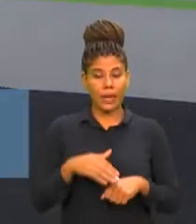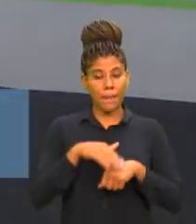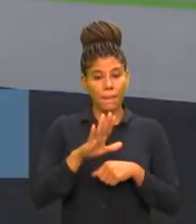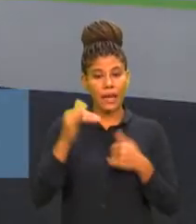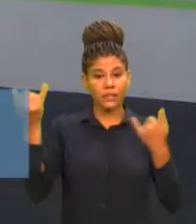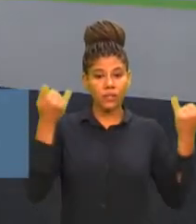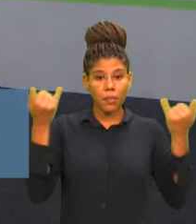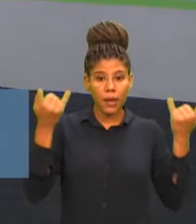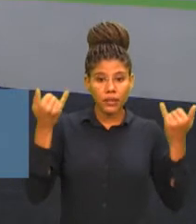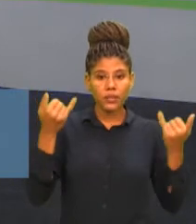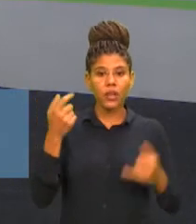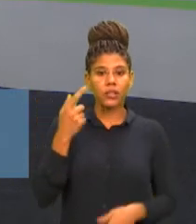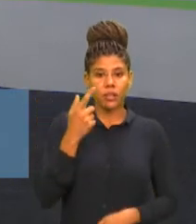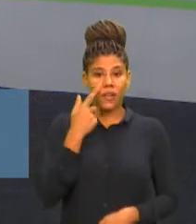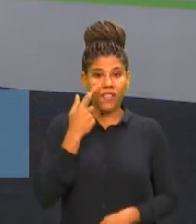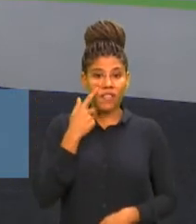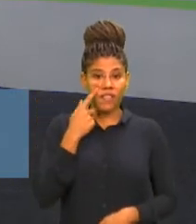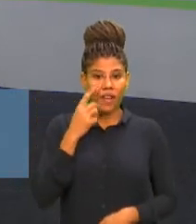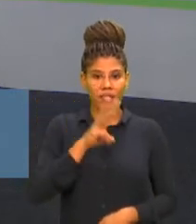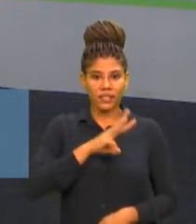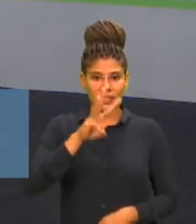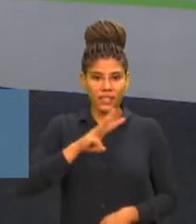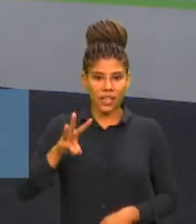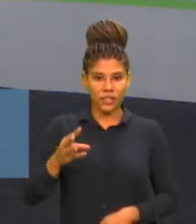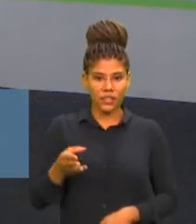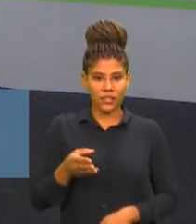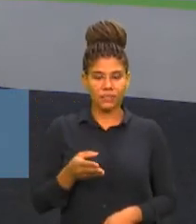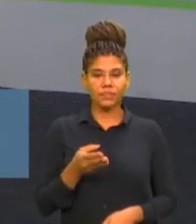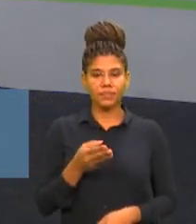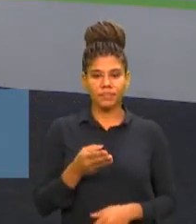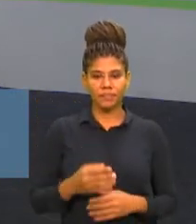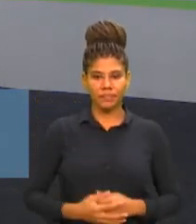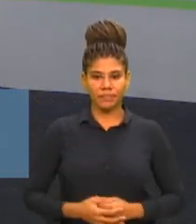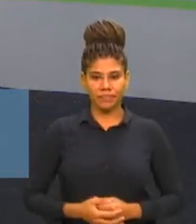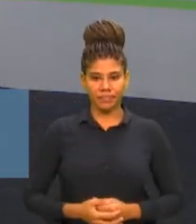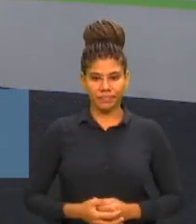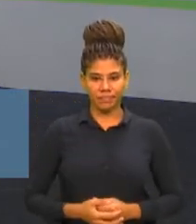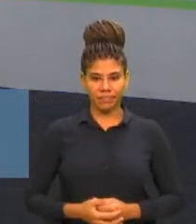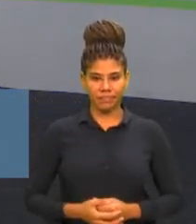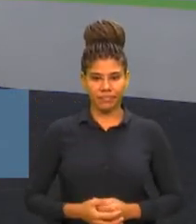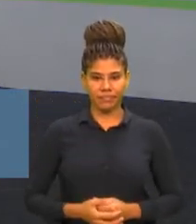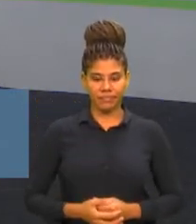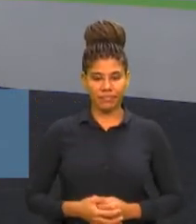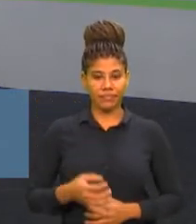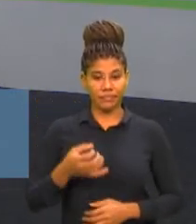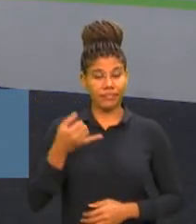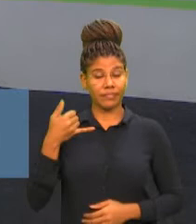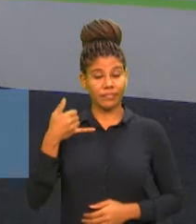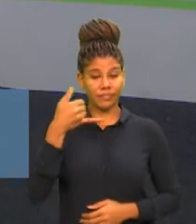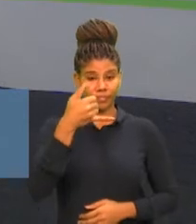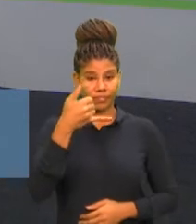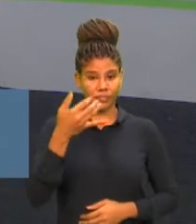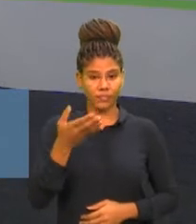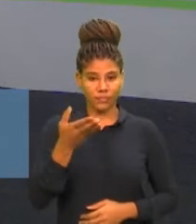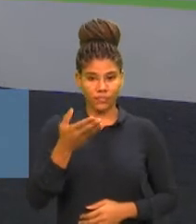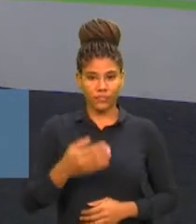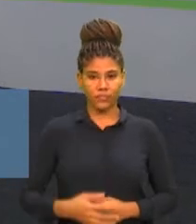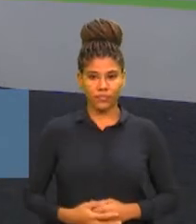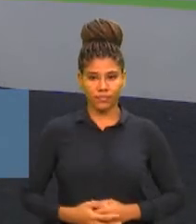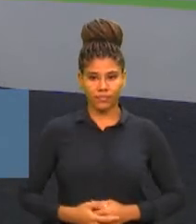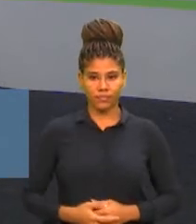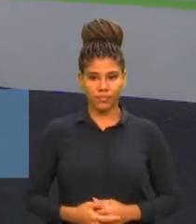acesse lbv.org.br. O telefone de contato da LBV é 32 84